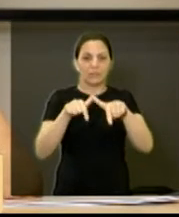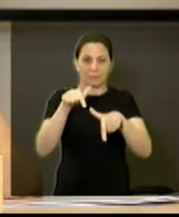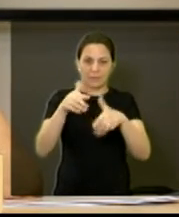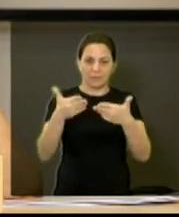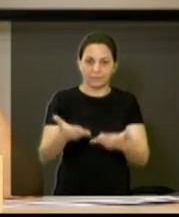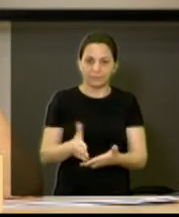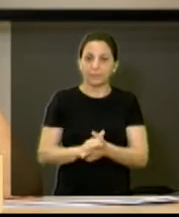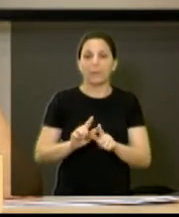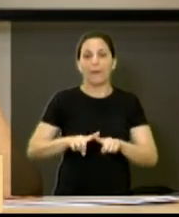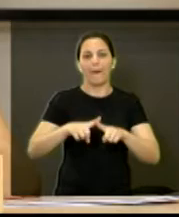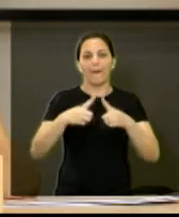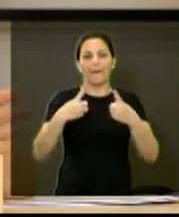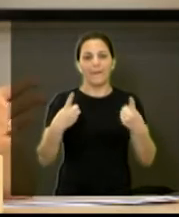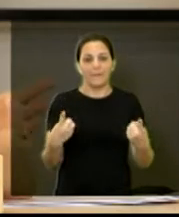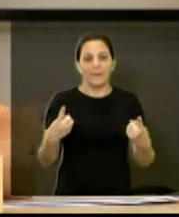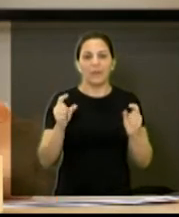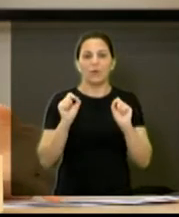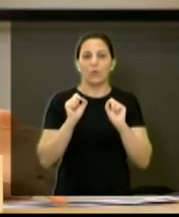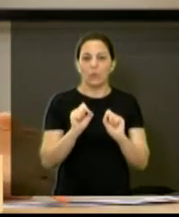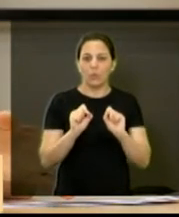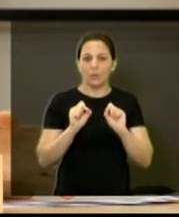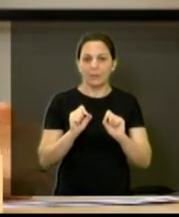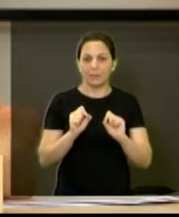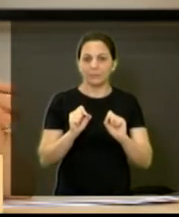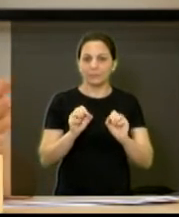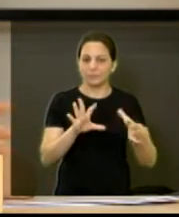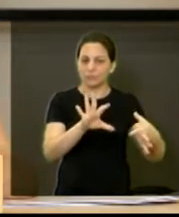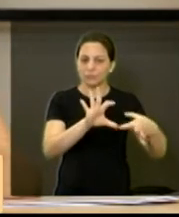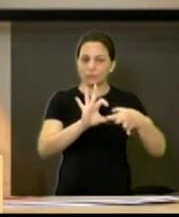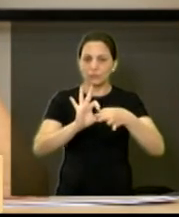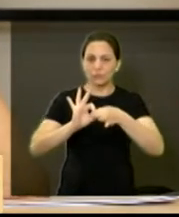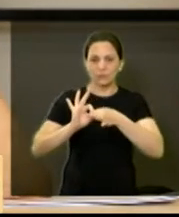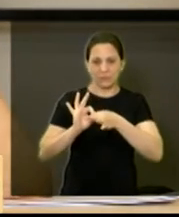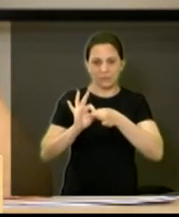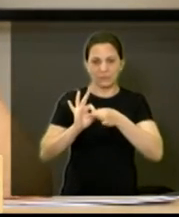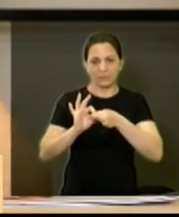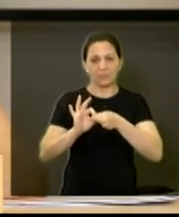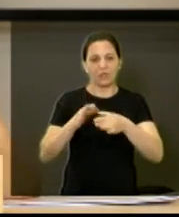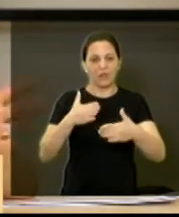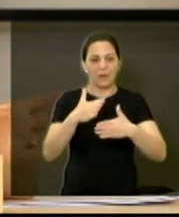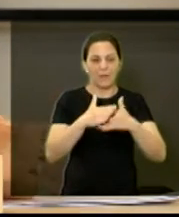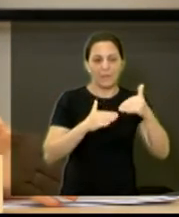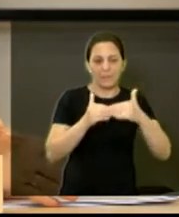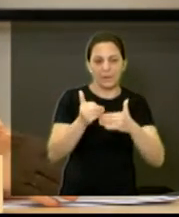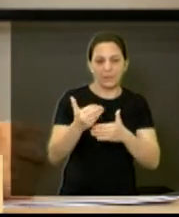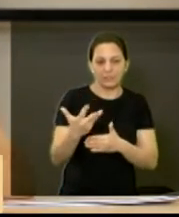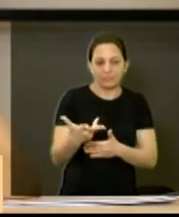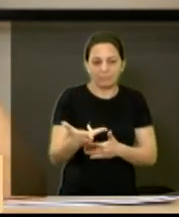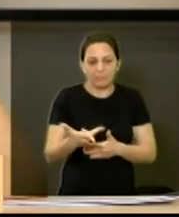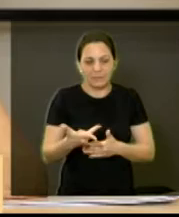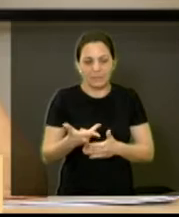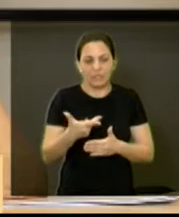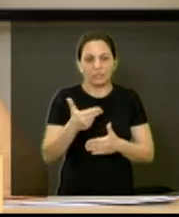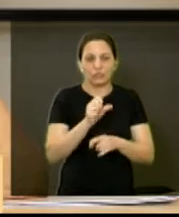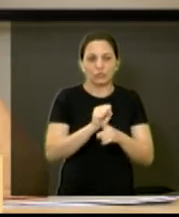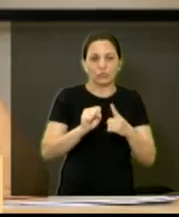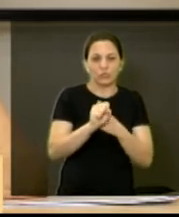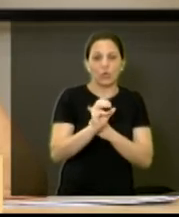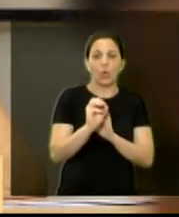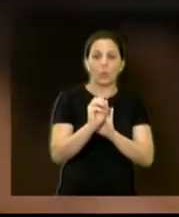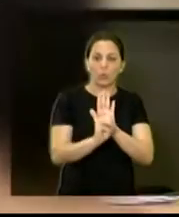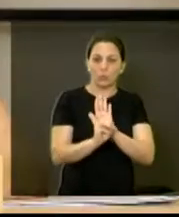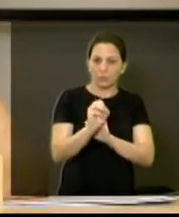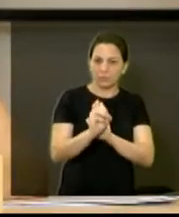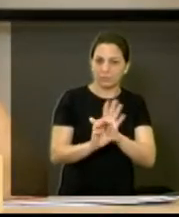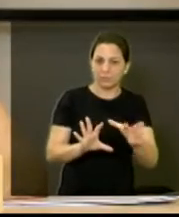Porém, quando a gente faz essa ligação da nossa ação social com a questão do orçamento, a